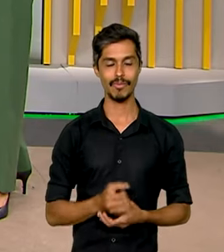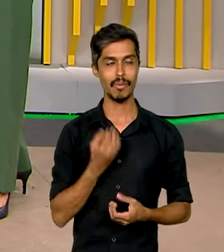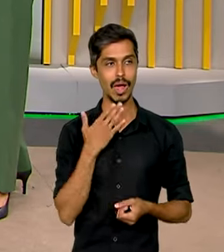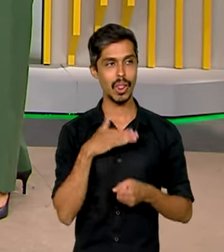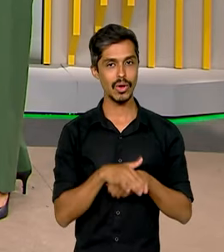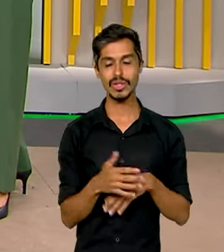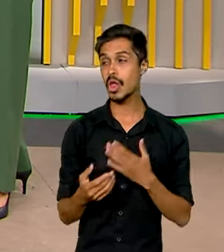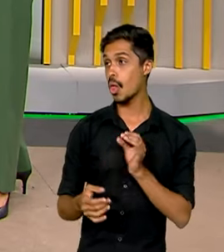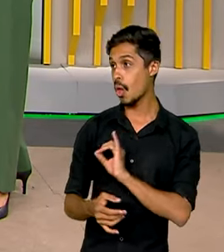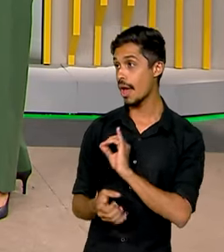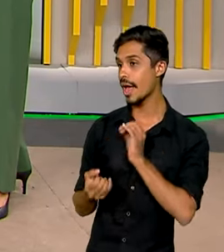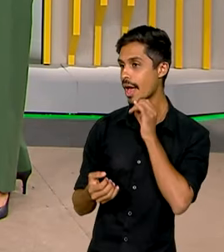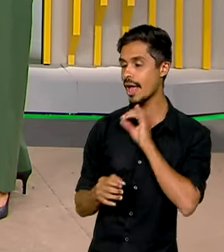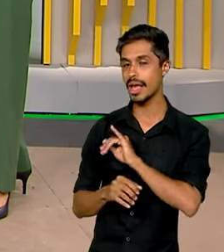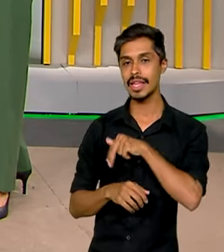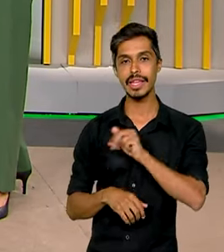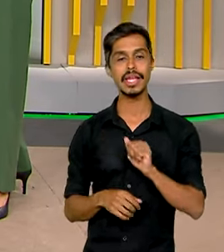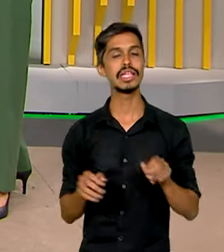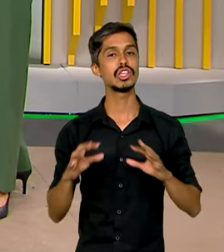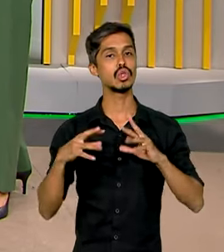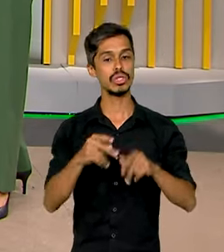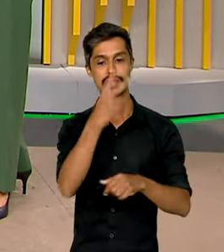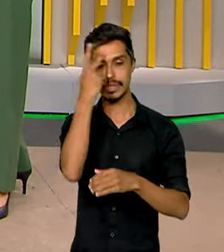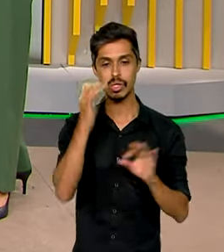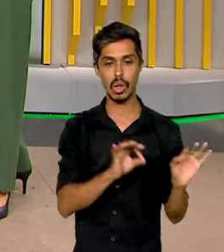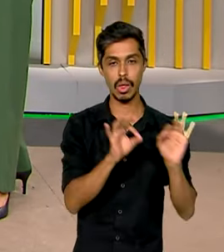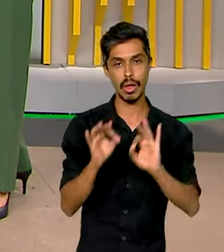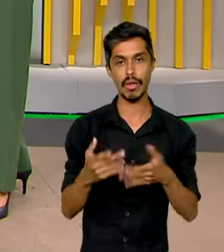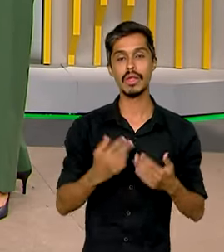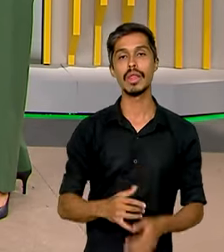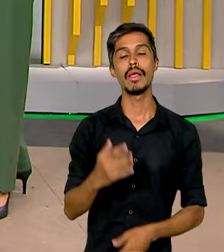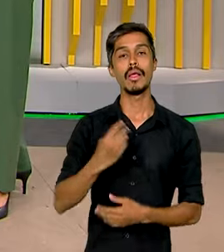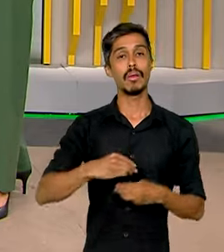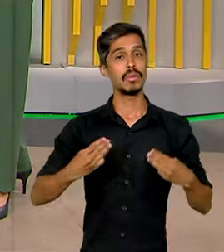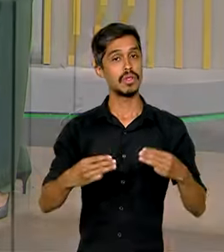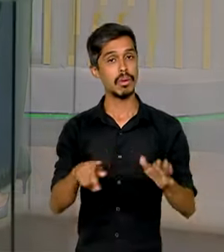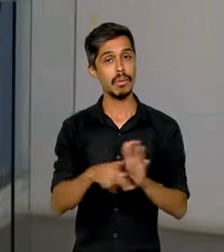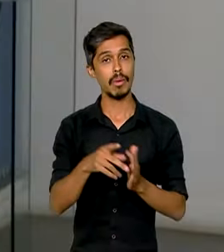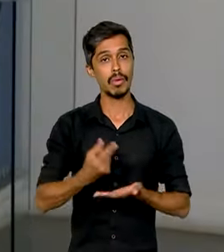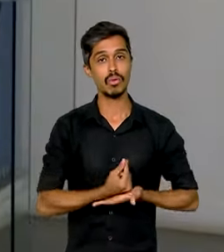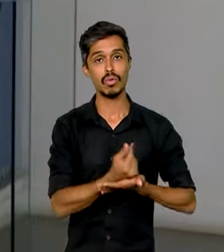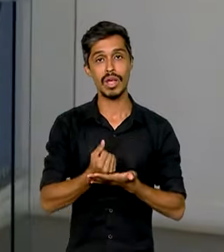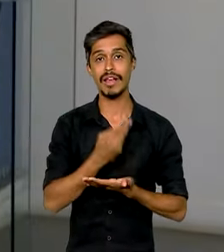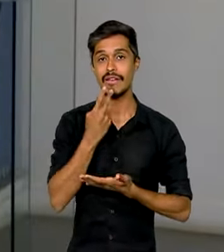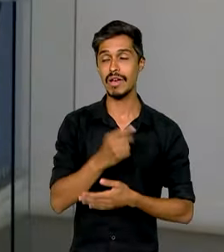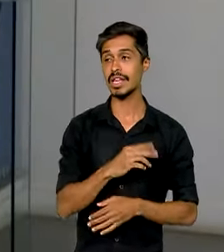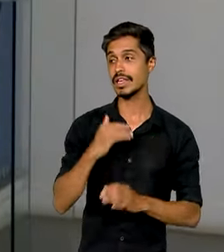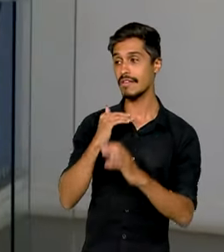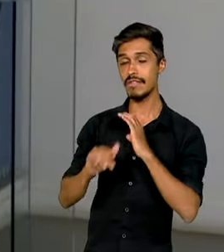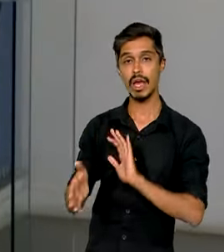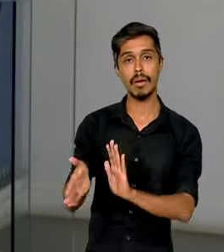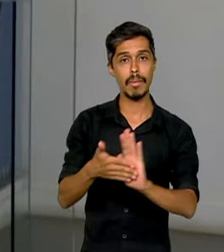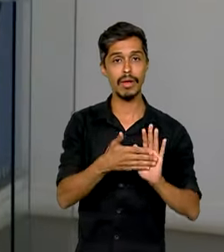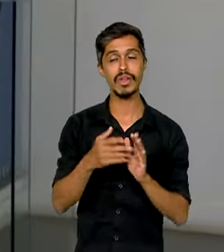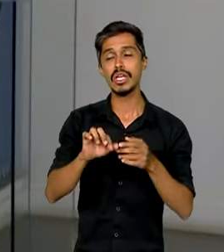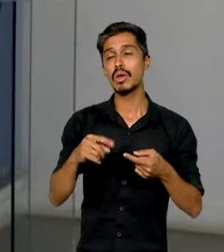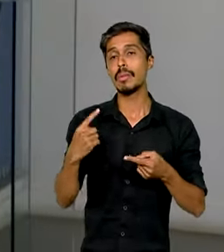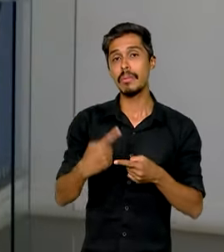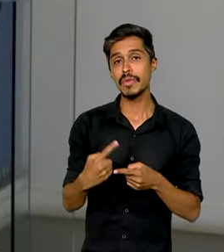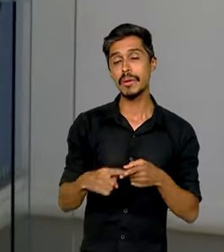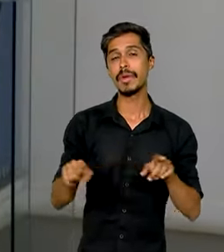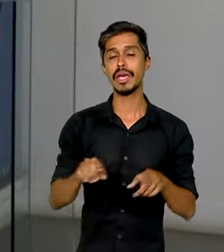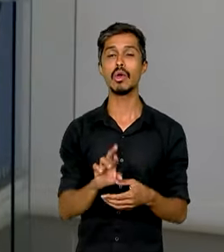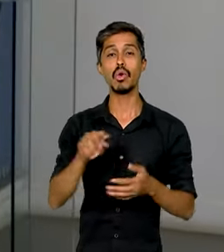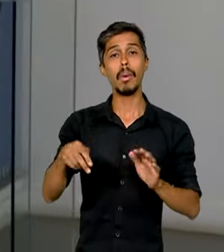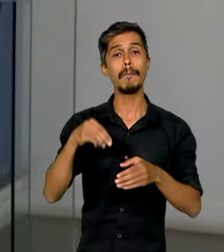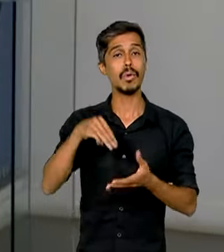Oi Ana, boa noite a você, ao Roberto, a todo mundo que está com a gente. O ministro da Fazenda disse que o governo vai enviar ao Congresso as razões do veto e